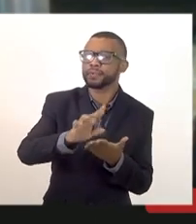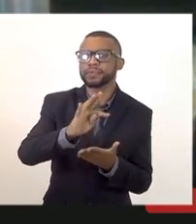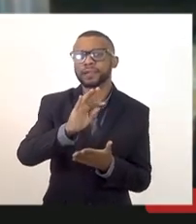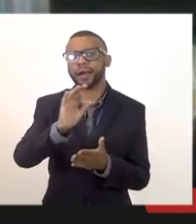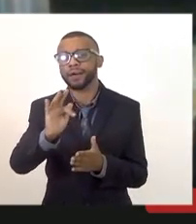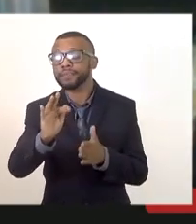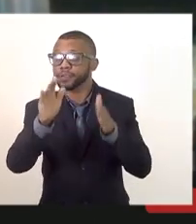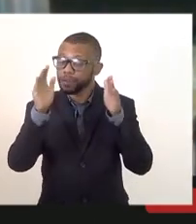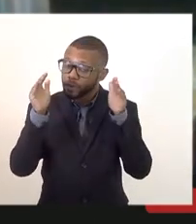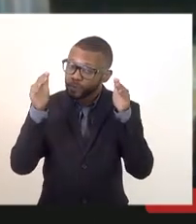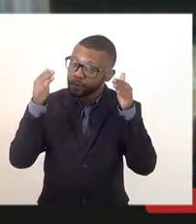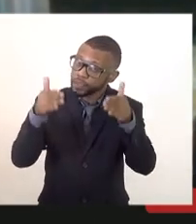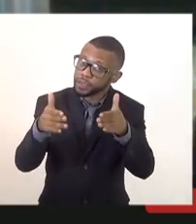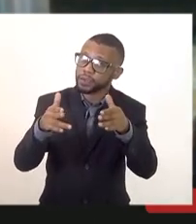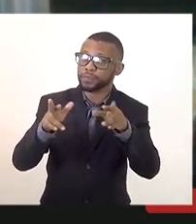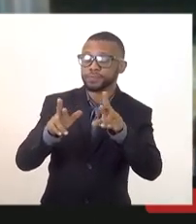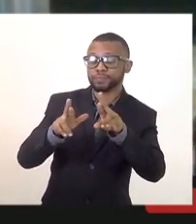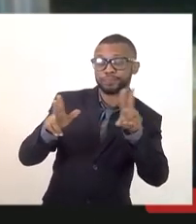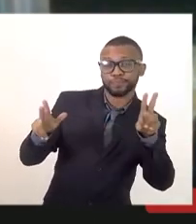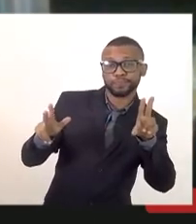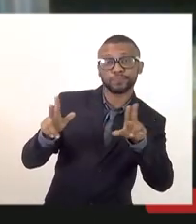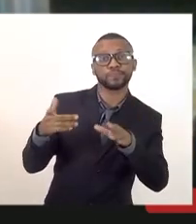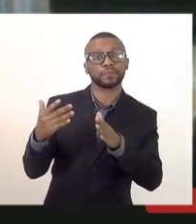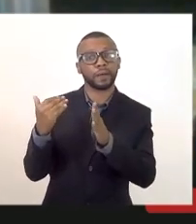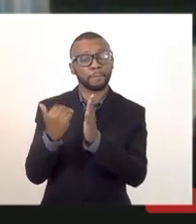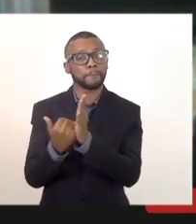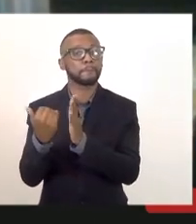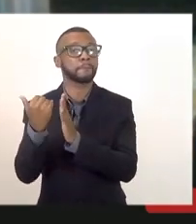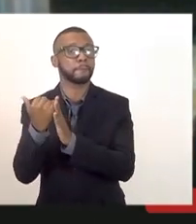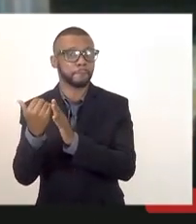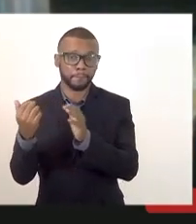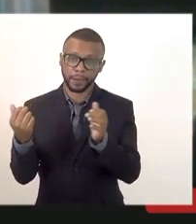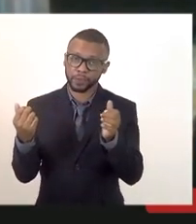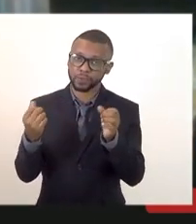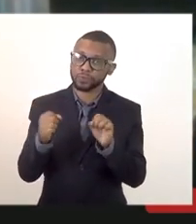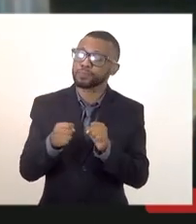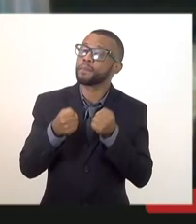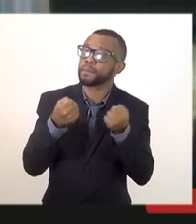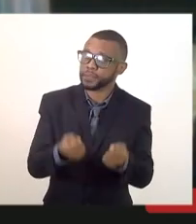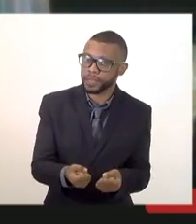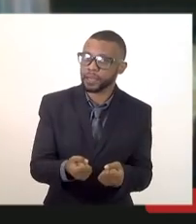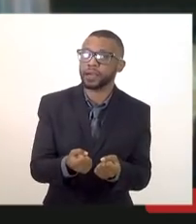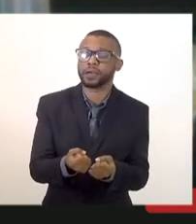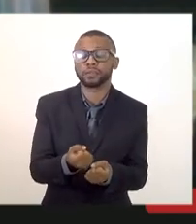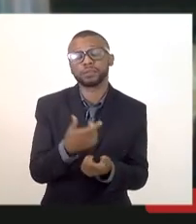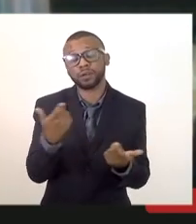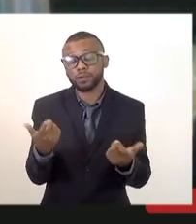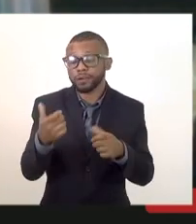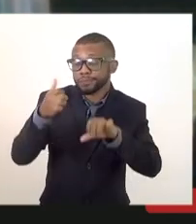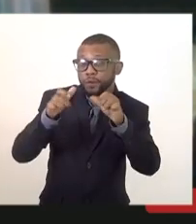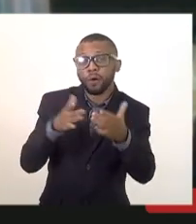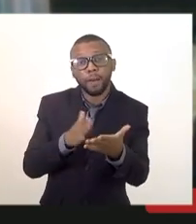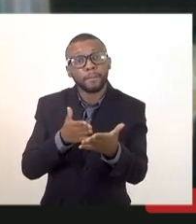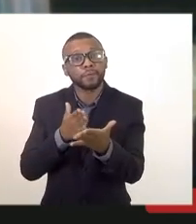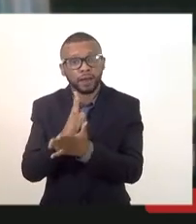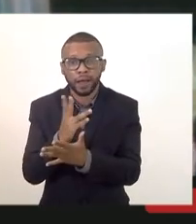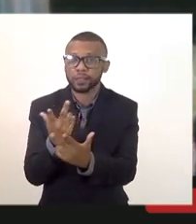diferenciado um TAF mais puxado e aí quem for aprovado conforme você falou